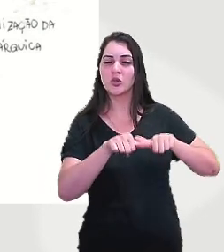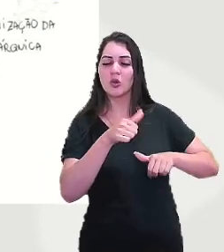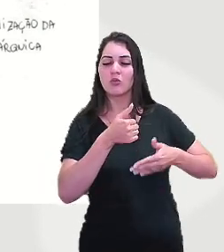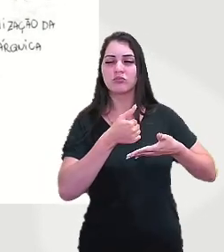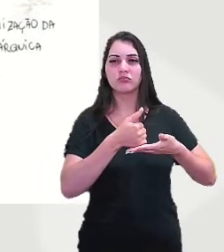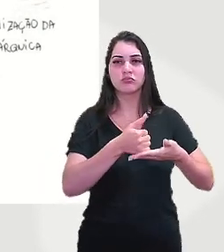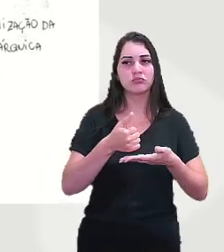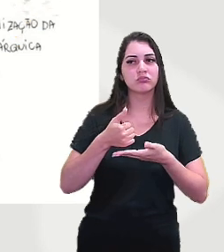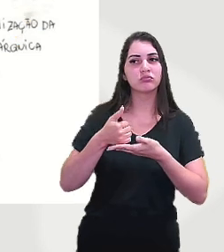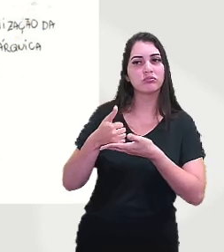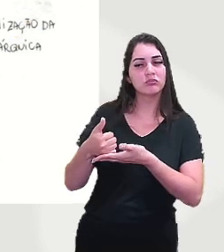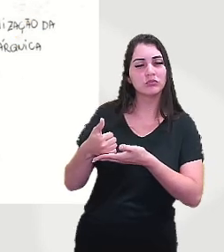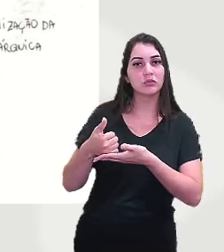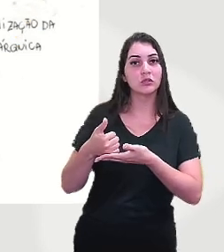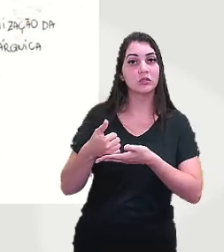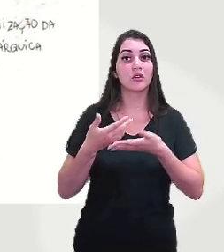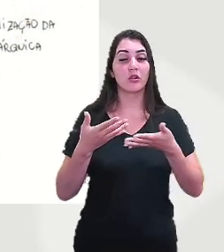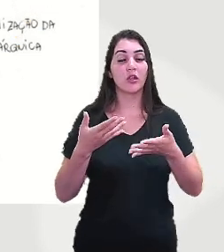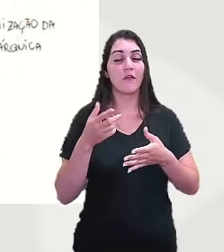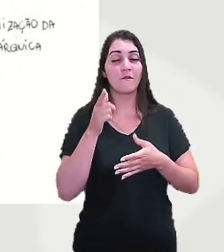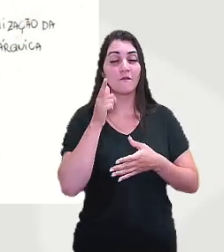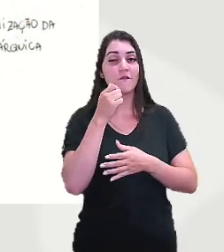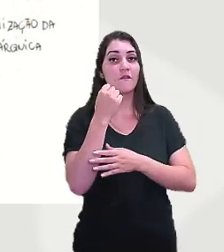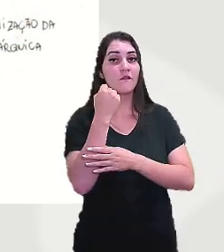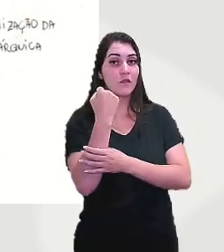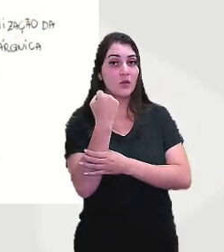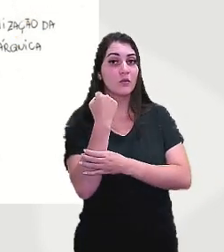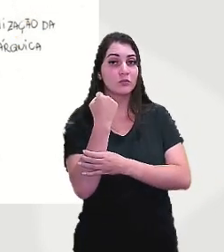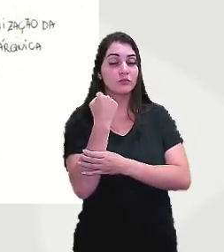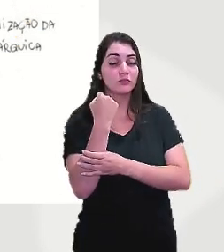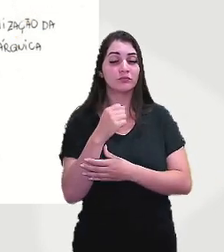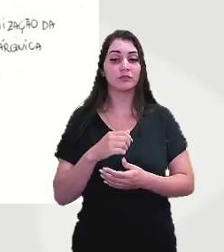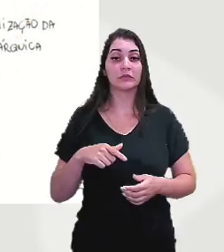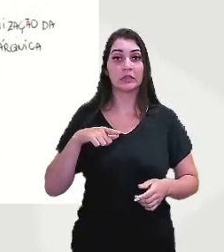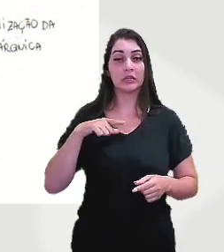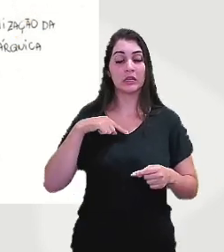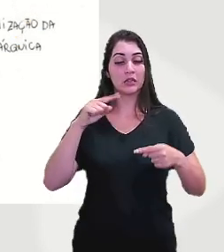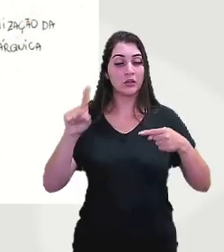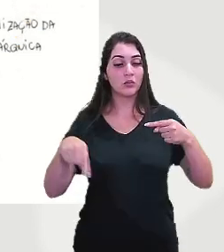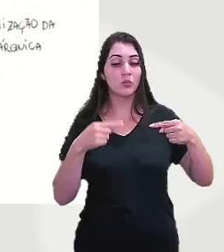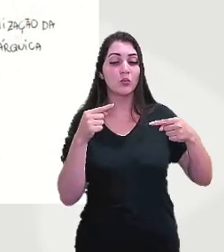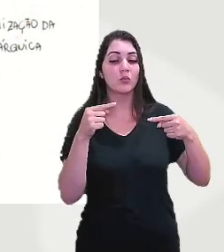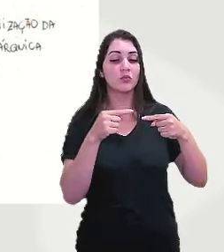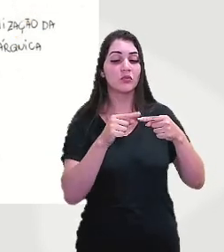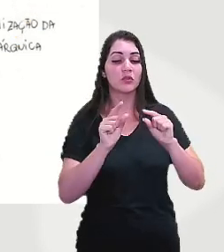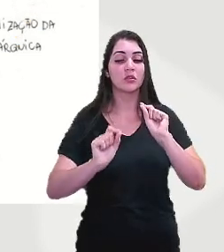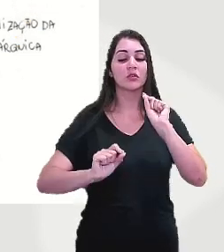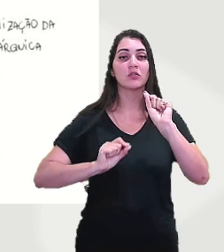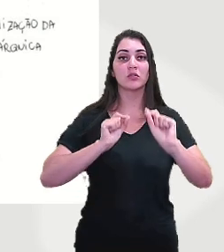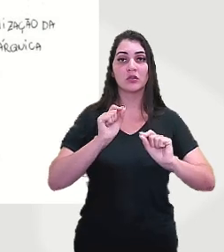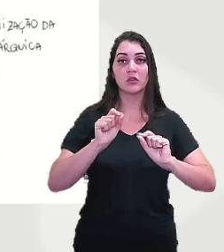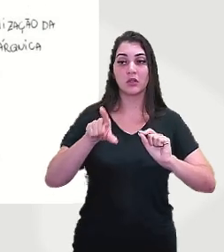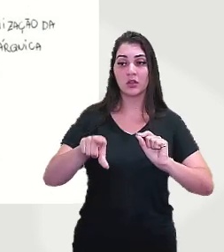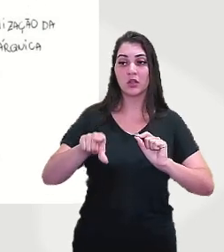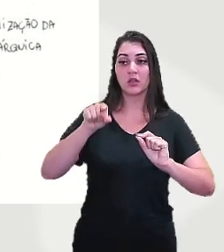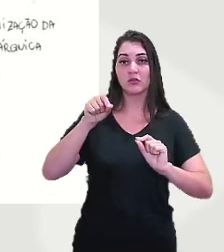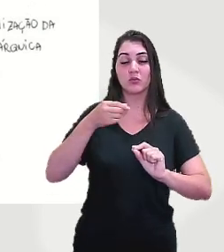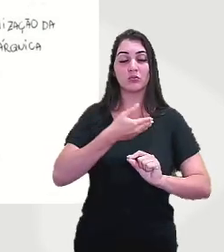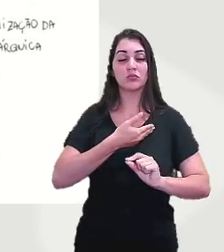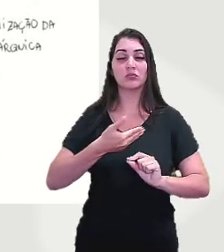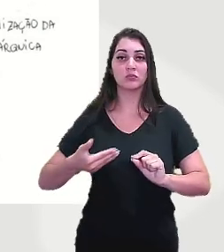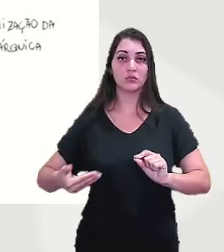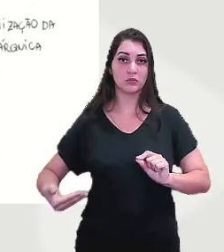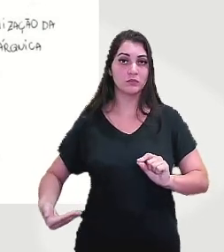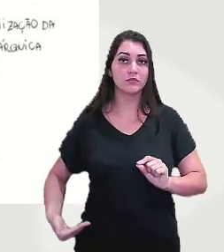são muito fortes, tinha-se um objetivo da escolha do presidente,